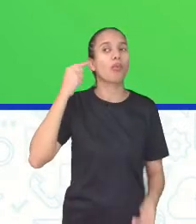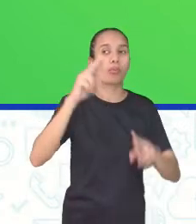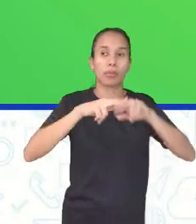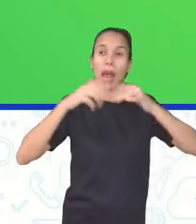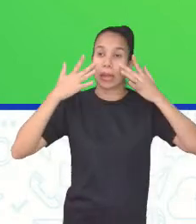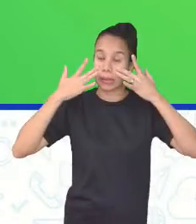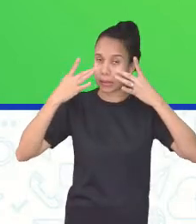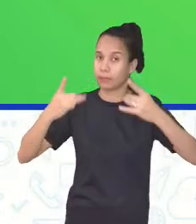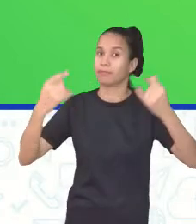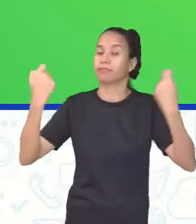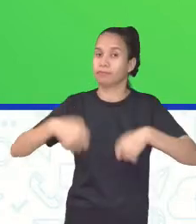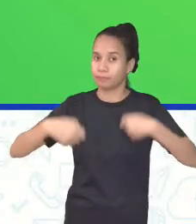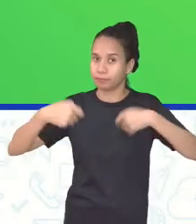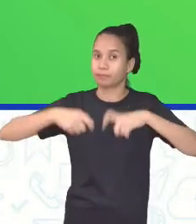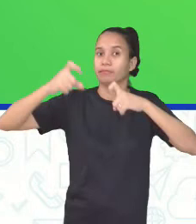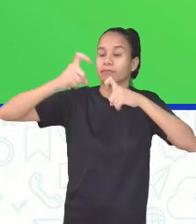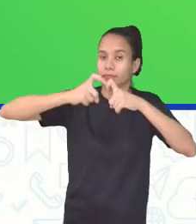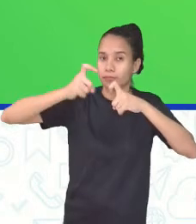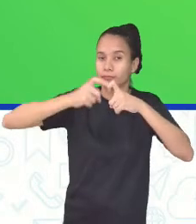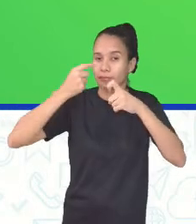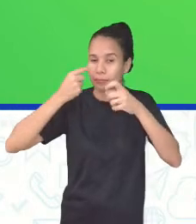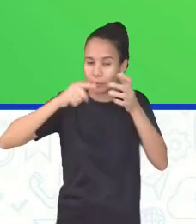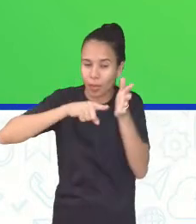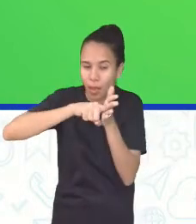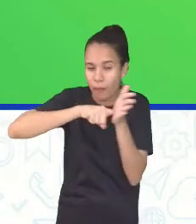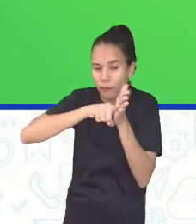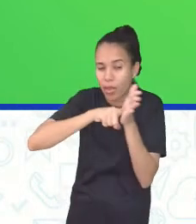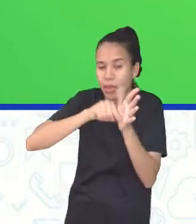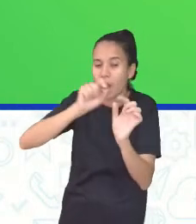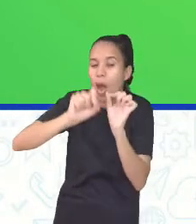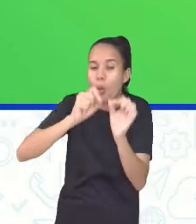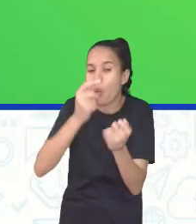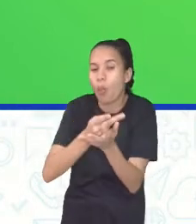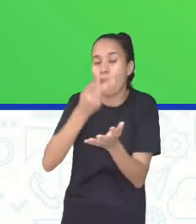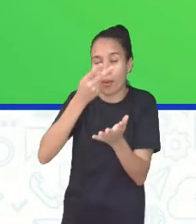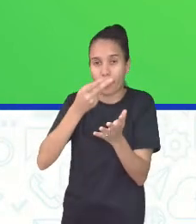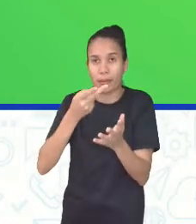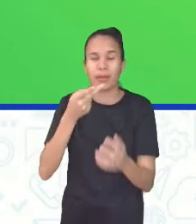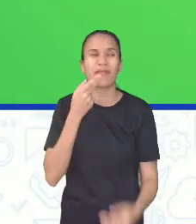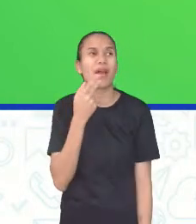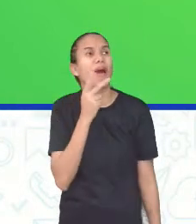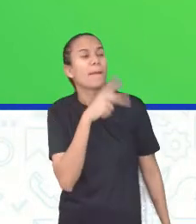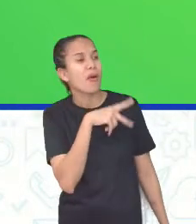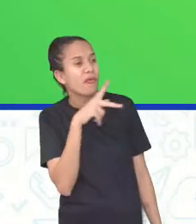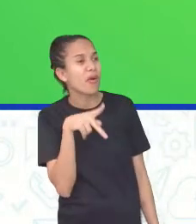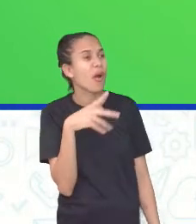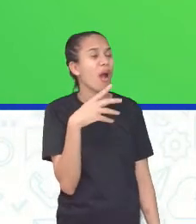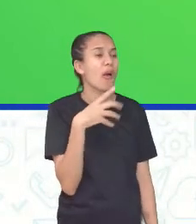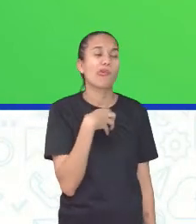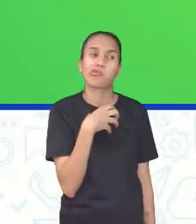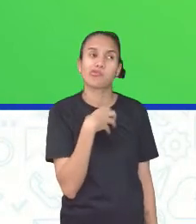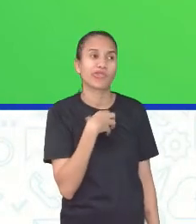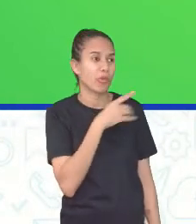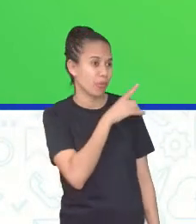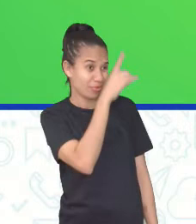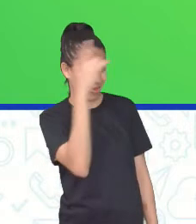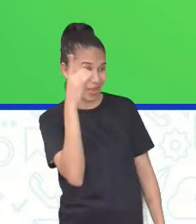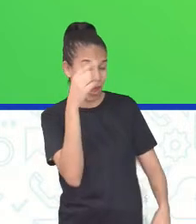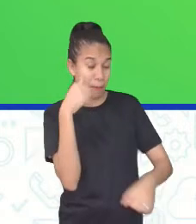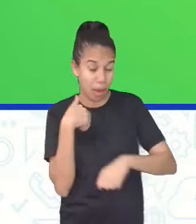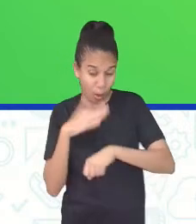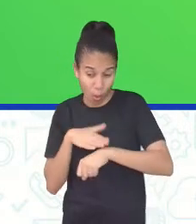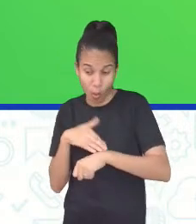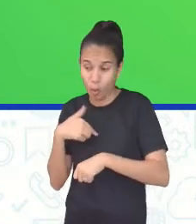procurar um médico para investigar o que está acontecendo. Ah, professora, eu não sinto durante o dia, mas quando eu vou dormir...